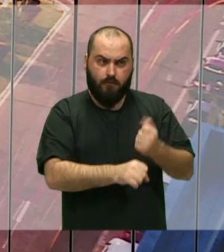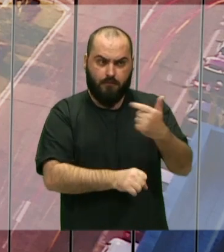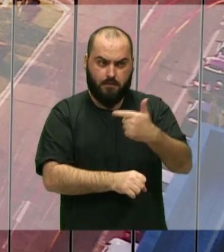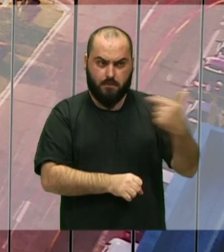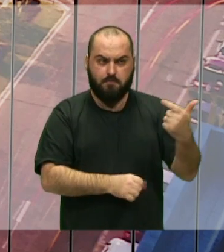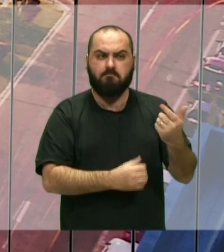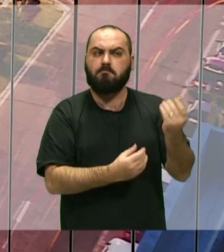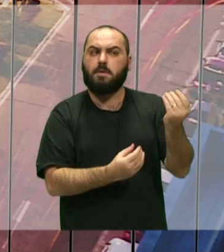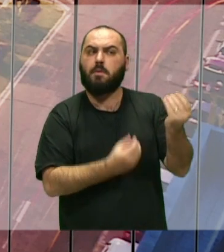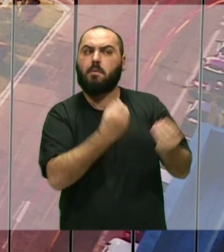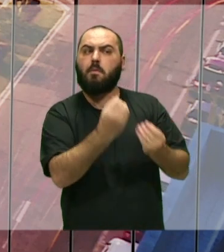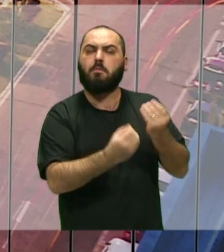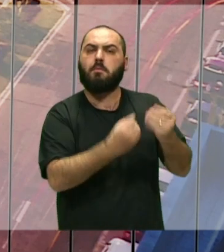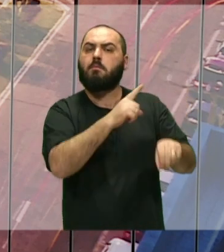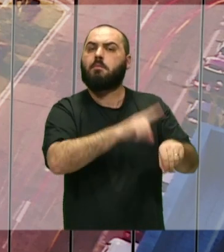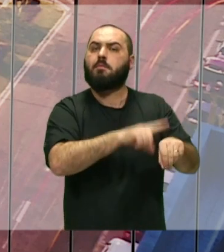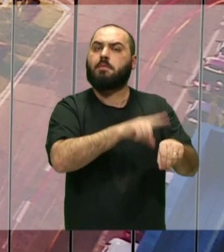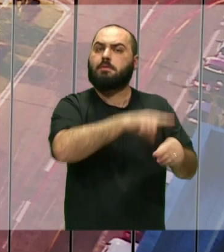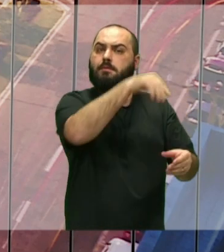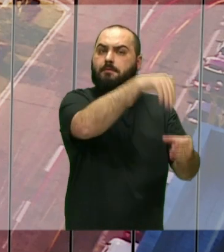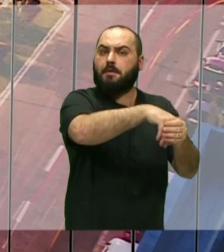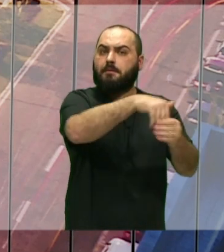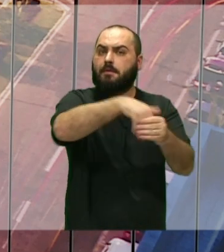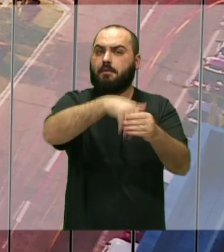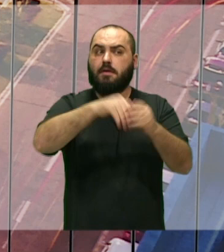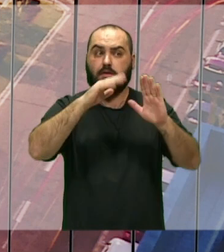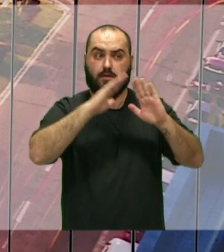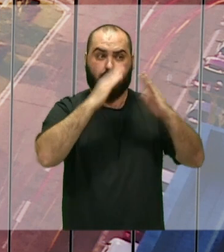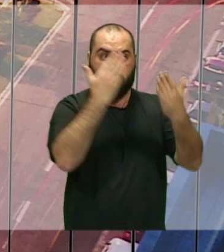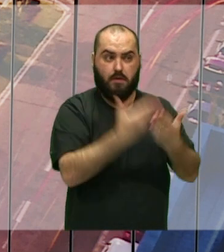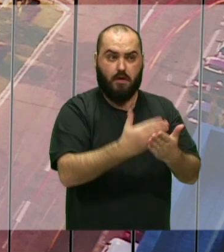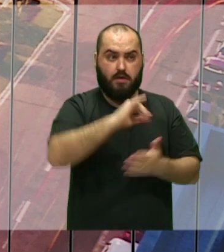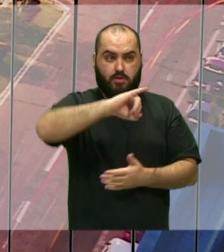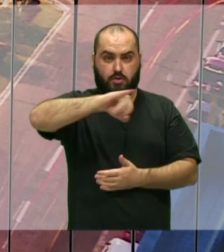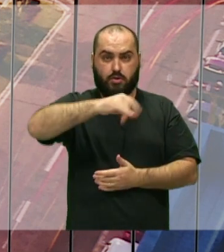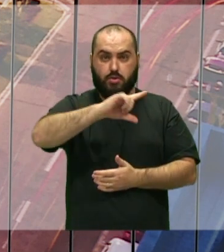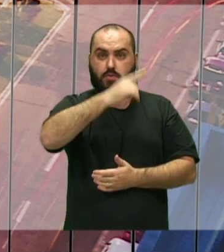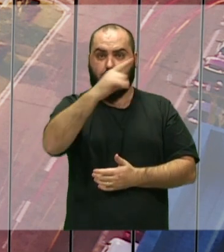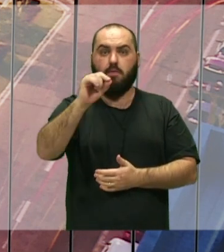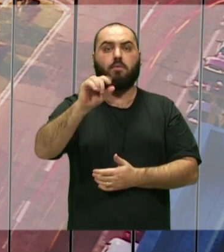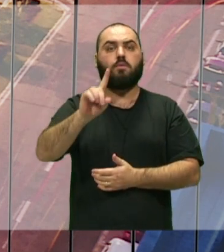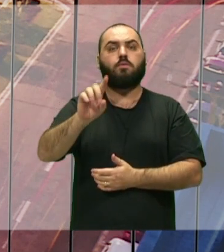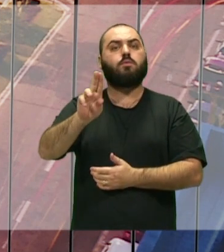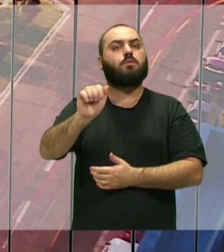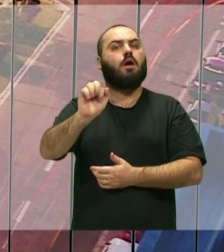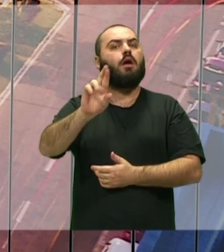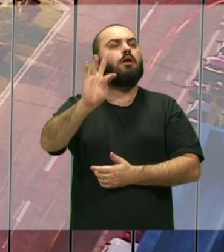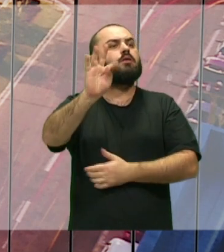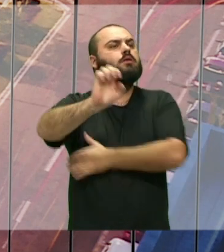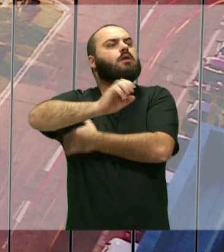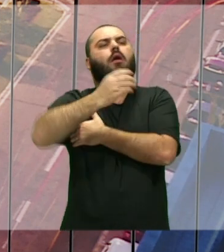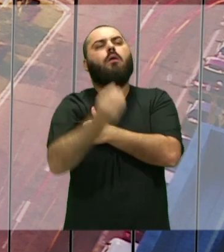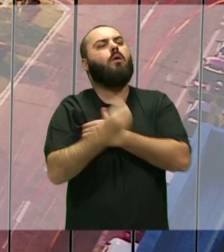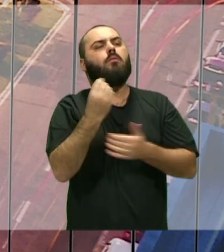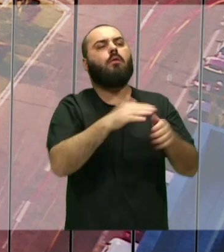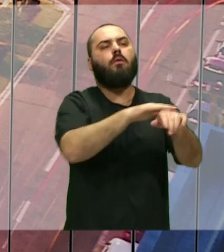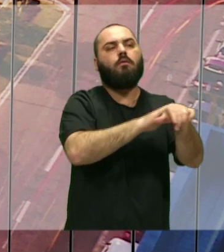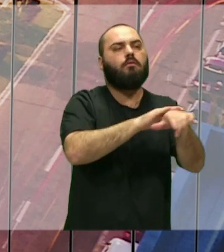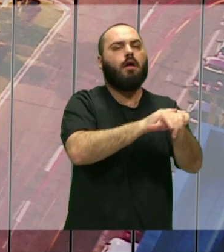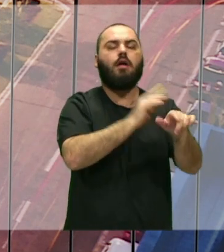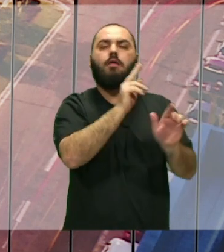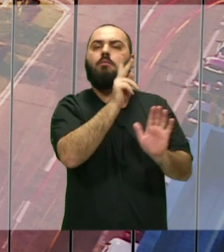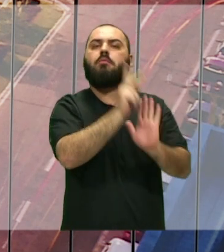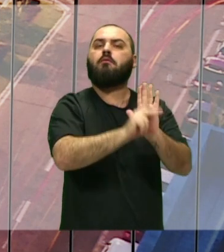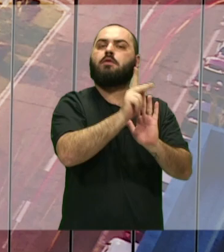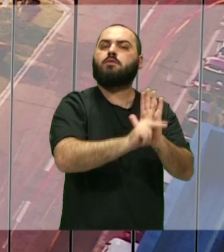como que foi o processo eleitoral lá na Escola Básica João Duarte, como é que foi a conversa com os professores e depois, assim, o que que